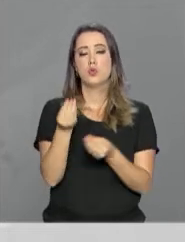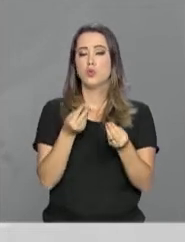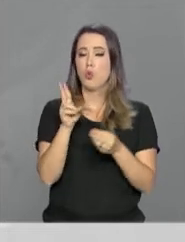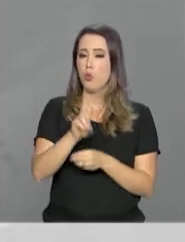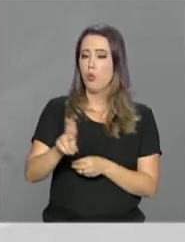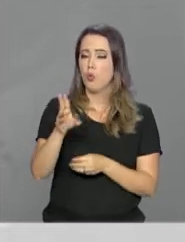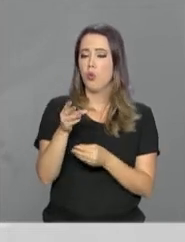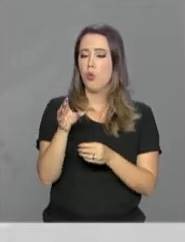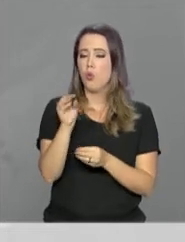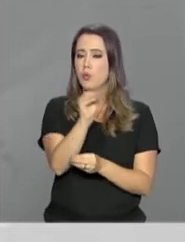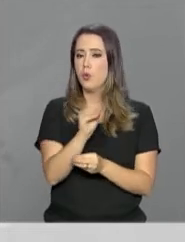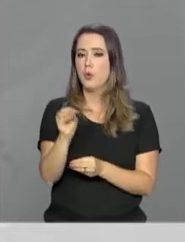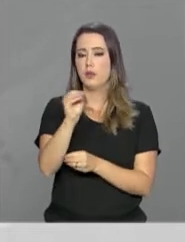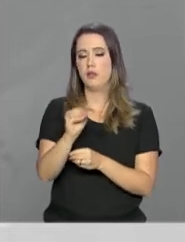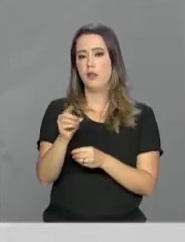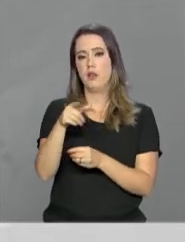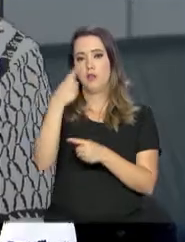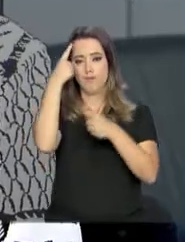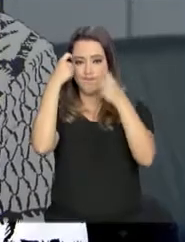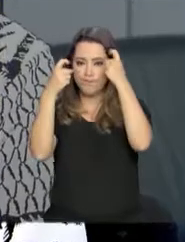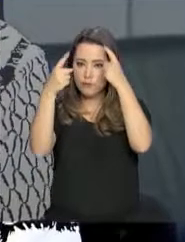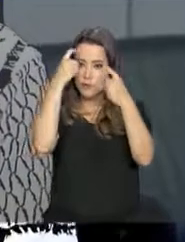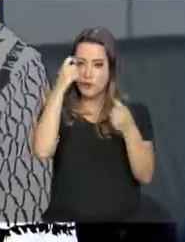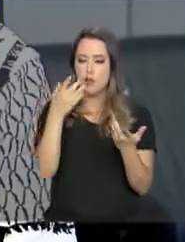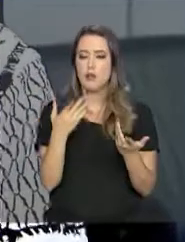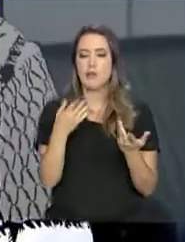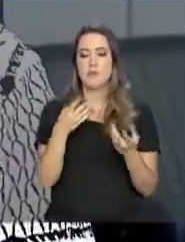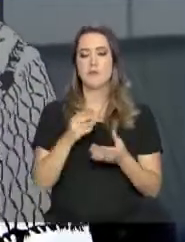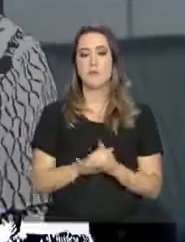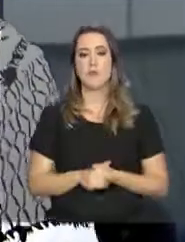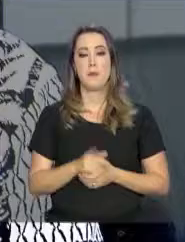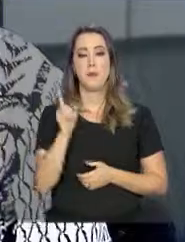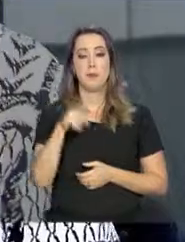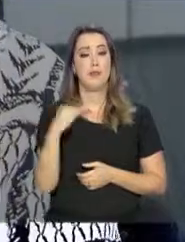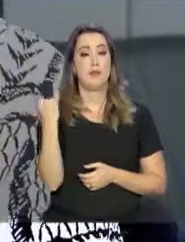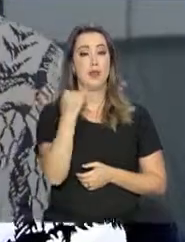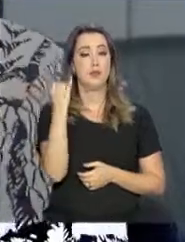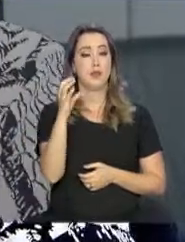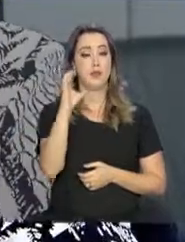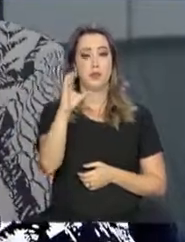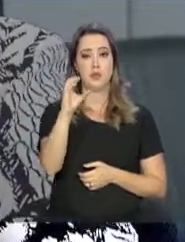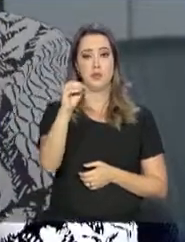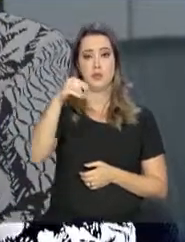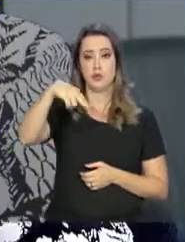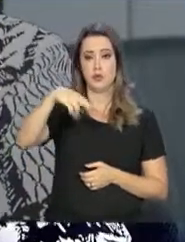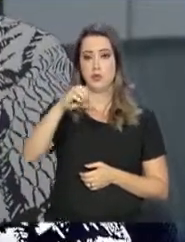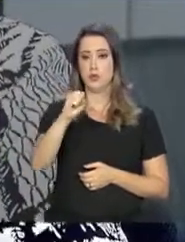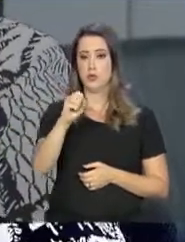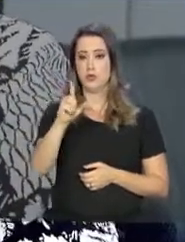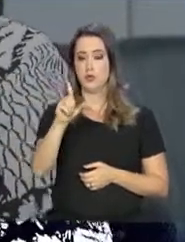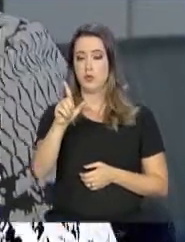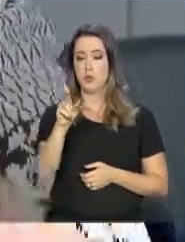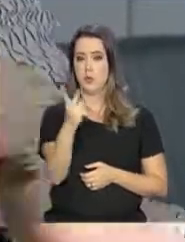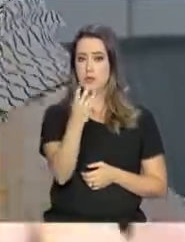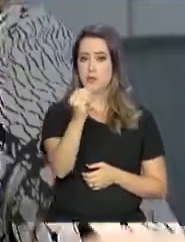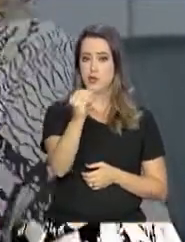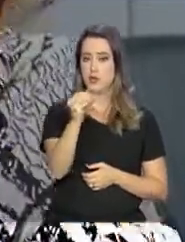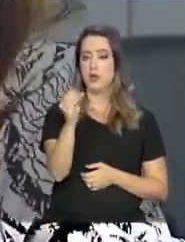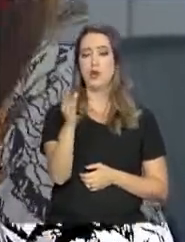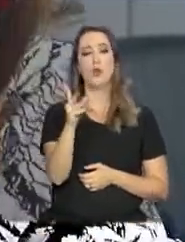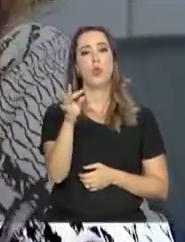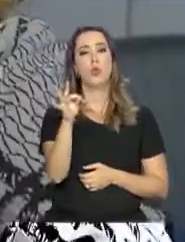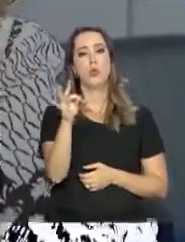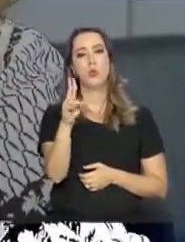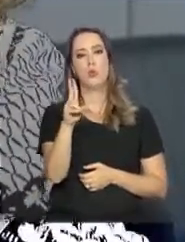violência, como o Conselho Tutelar. Ele é muito importante, porque o Conselho Tutelar é formado por pessoas que estão lá no